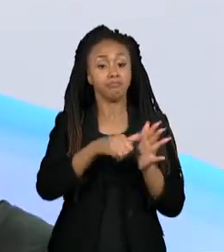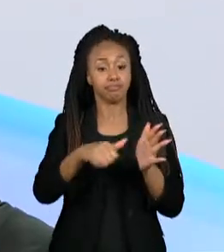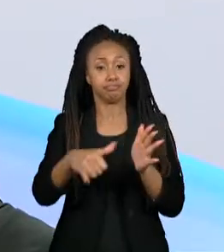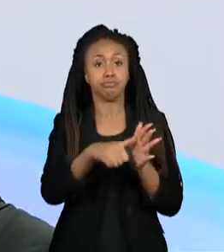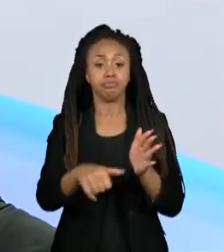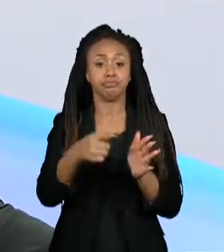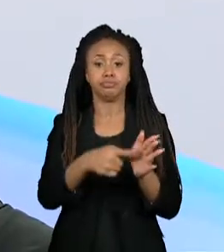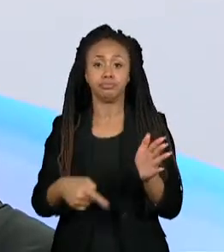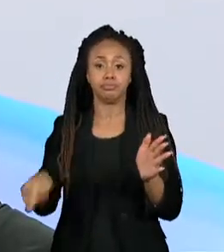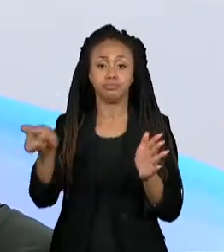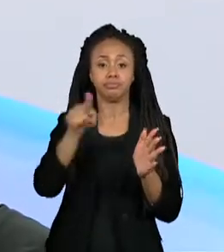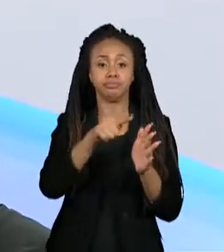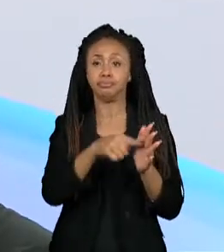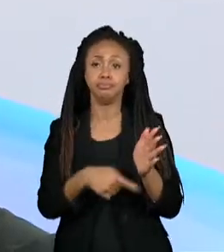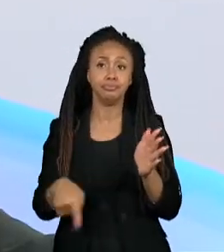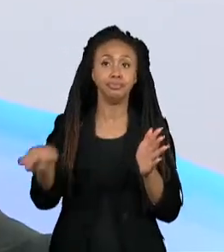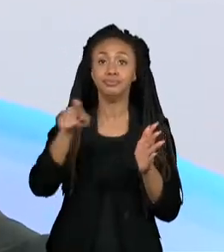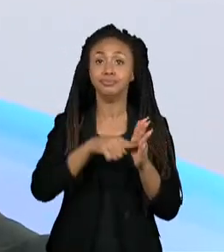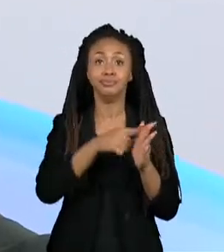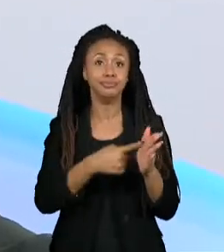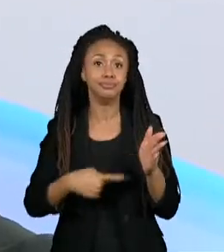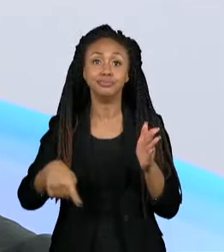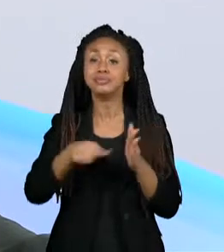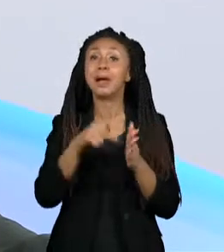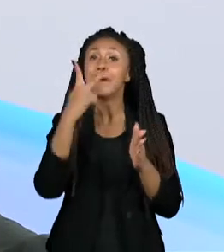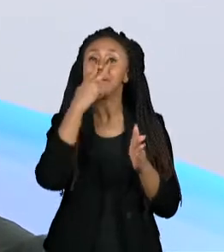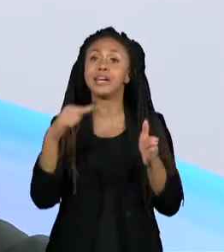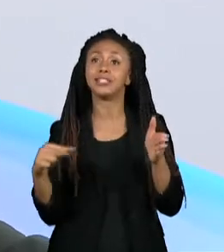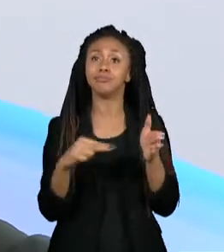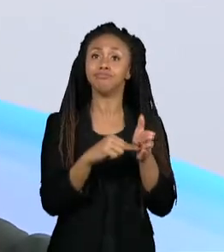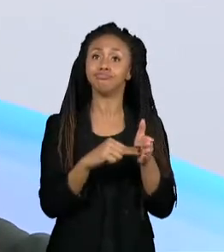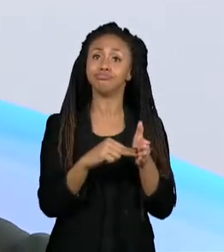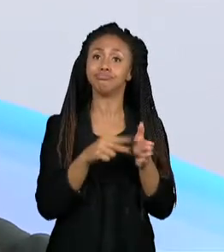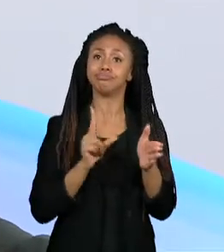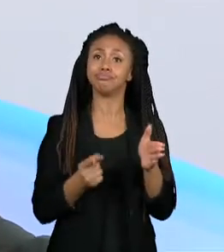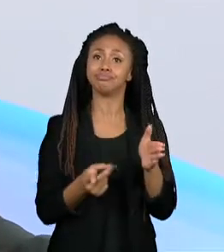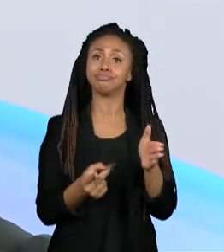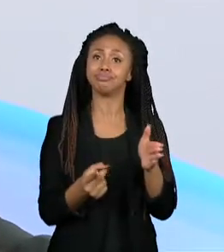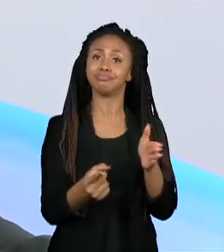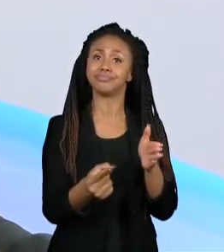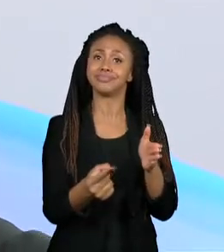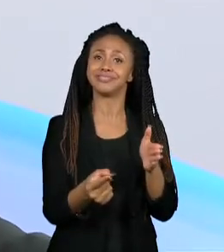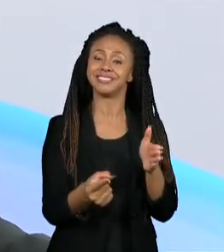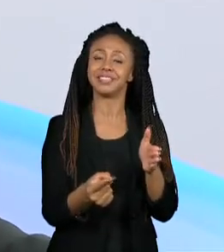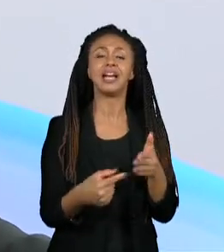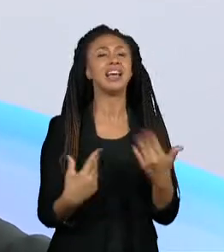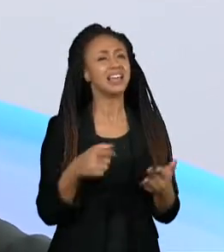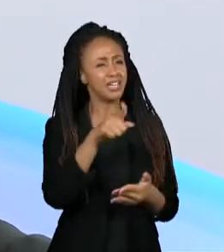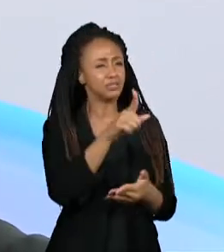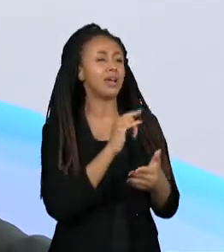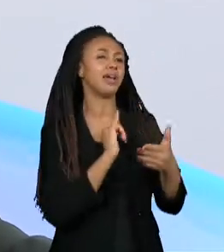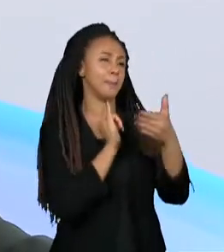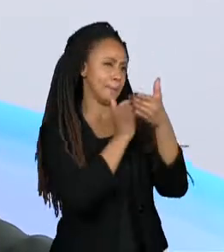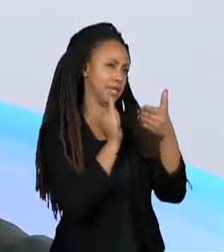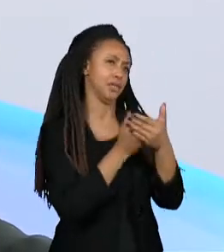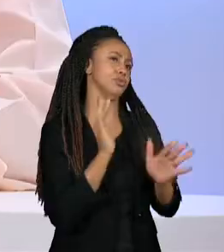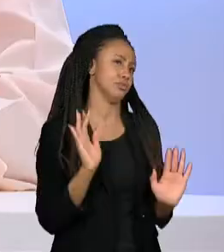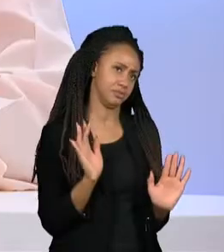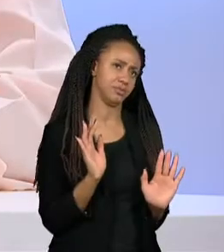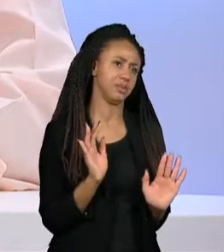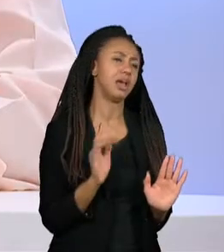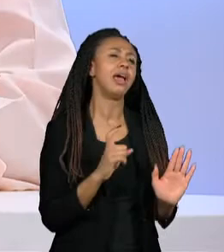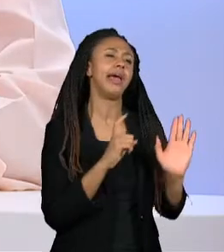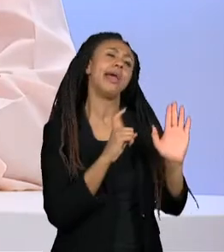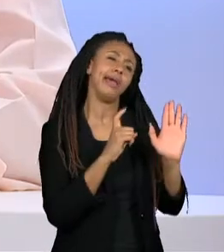E é uma pista que tem muito aclive, Mônaco. Então, isso aí é um mito que já está, no começo realmente